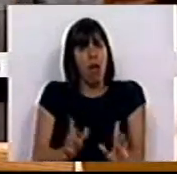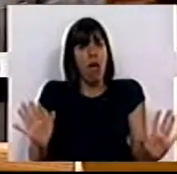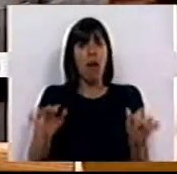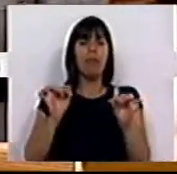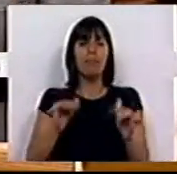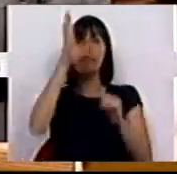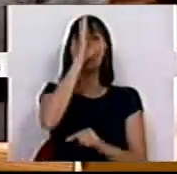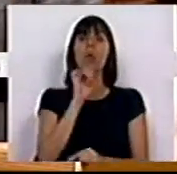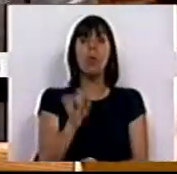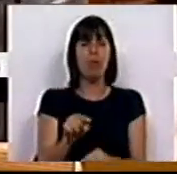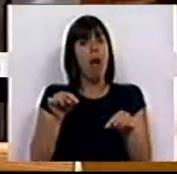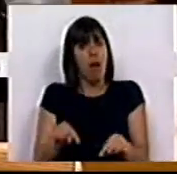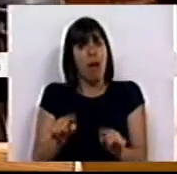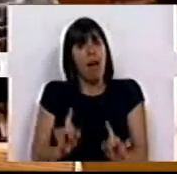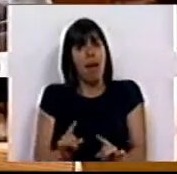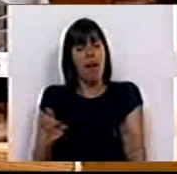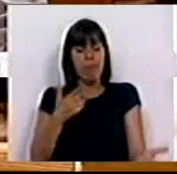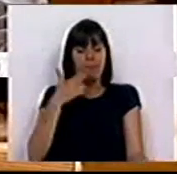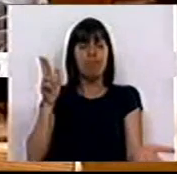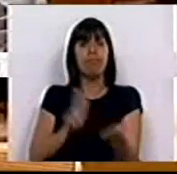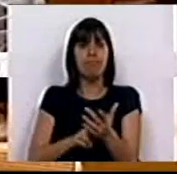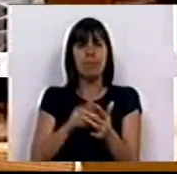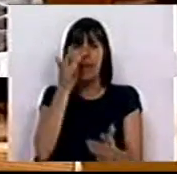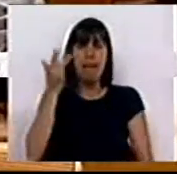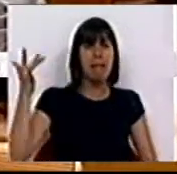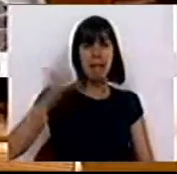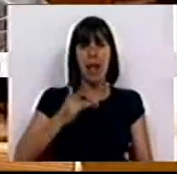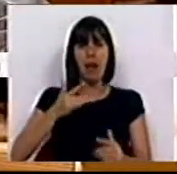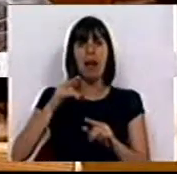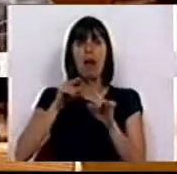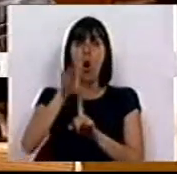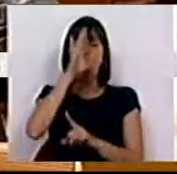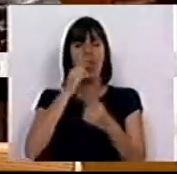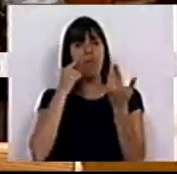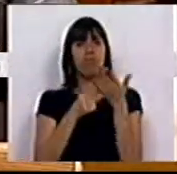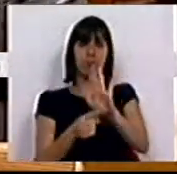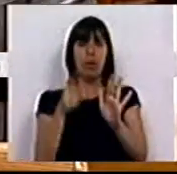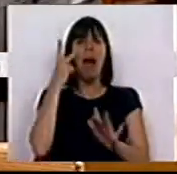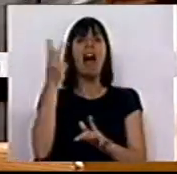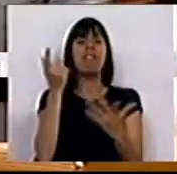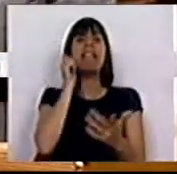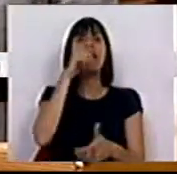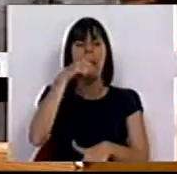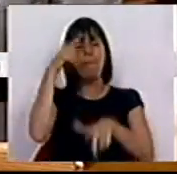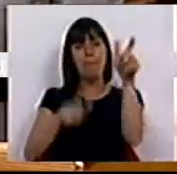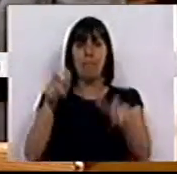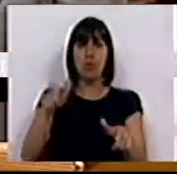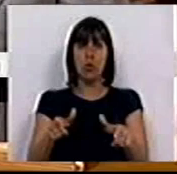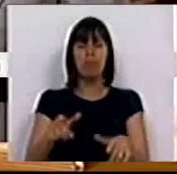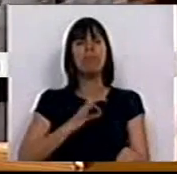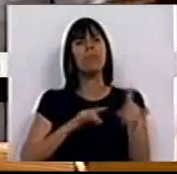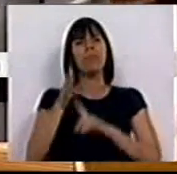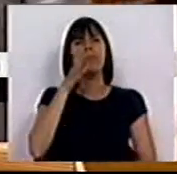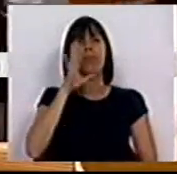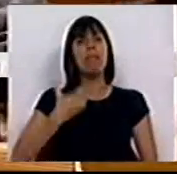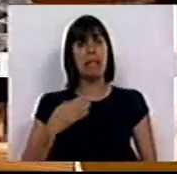deste Governo. Esta é que é a verdadeira folha negra que este Governo traz à vida das pessoas. O Sr.